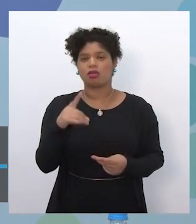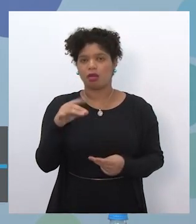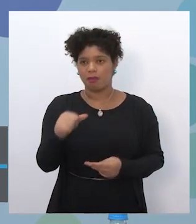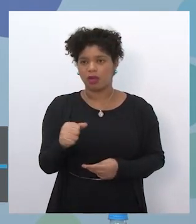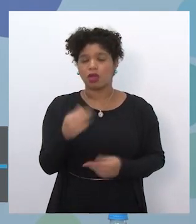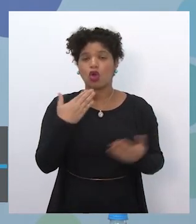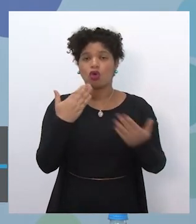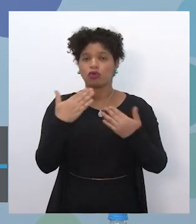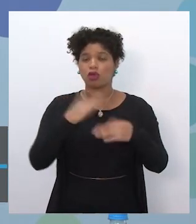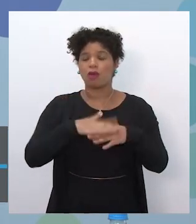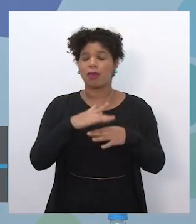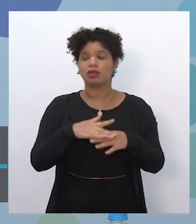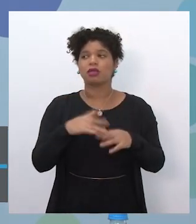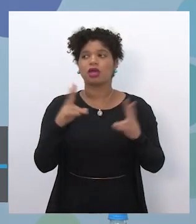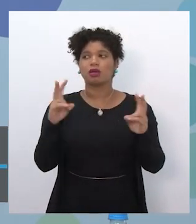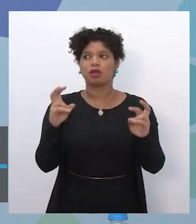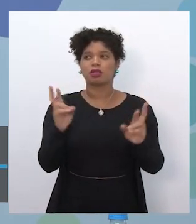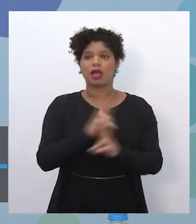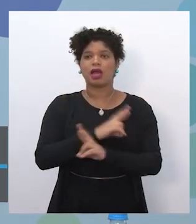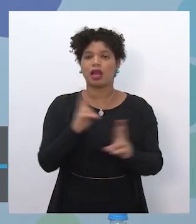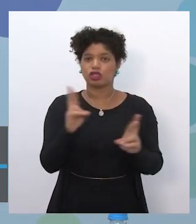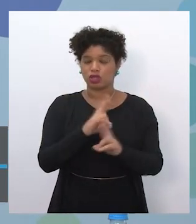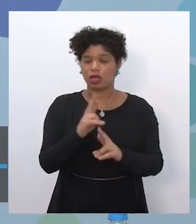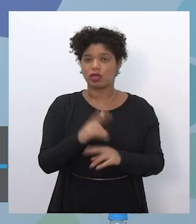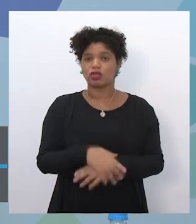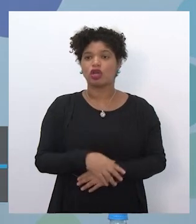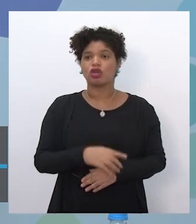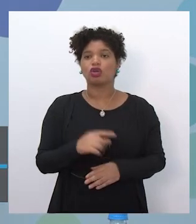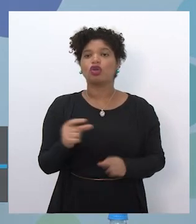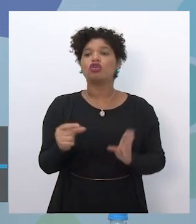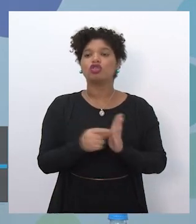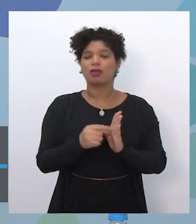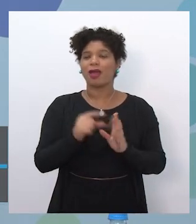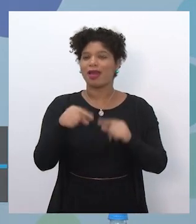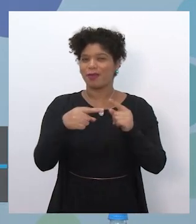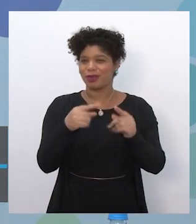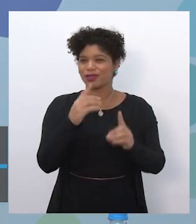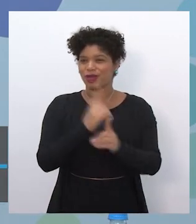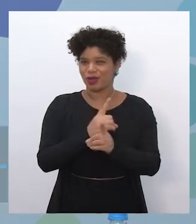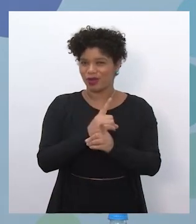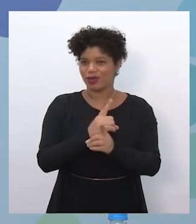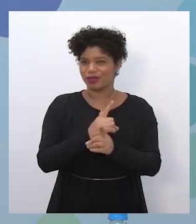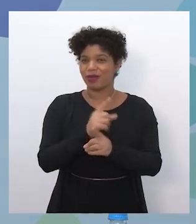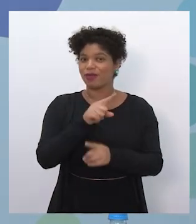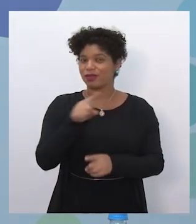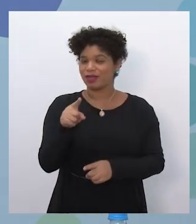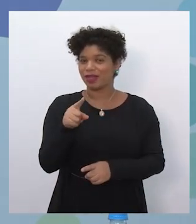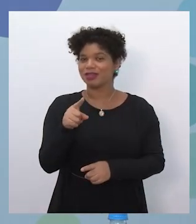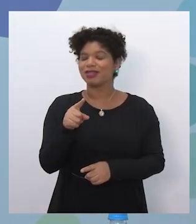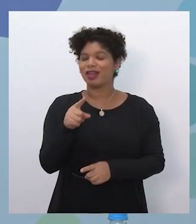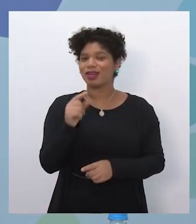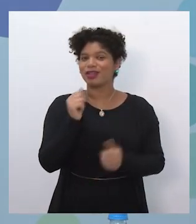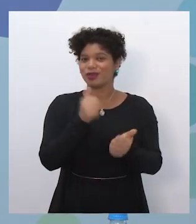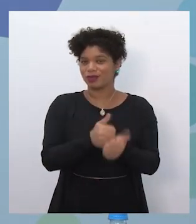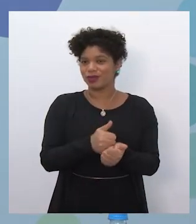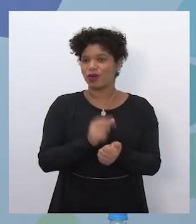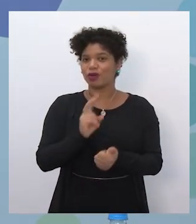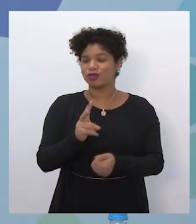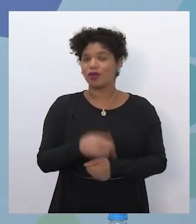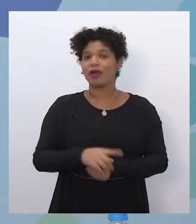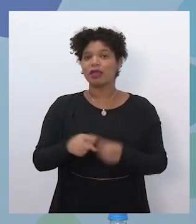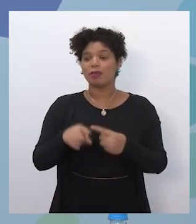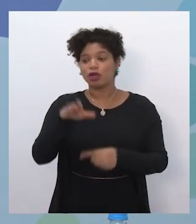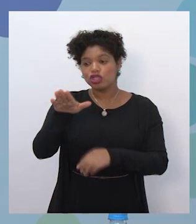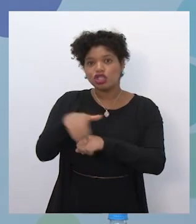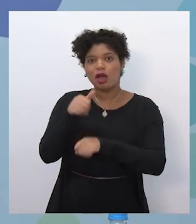desses aspectos relacionados ao chip e a gente se vê já já, continue com a gente, mande também para o seu colega